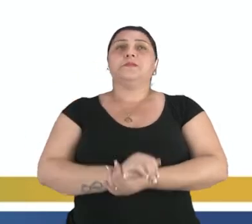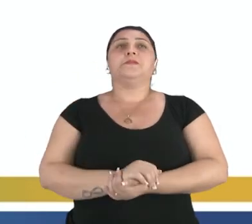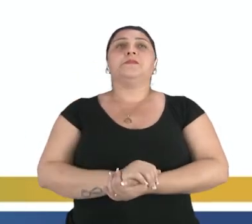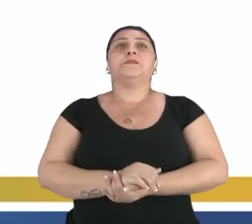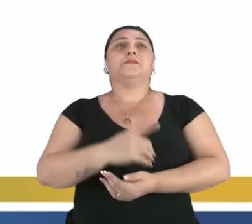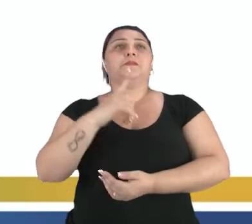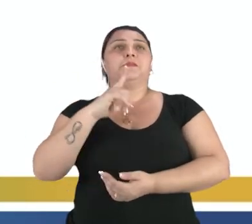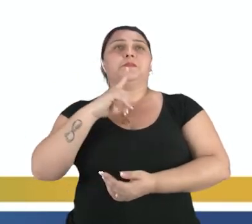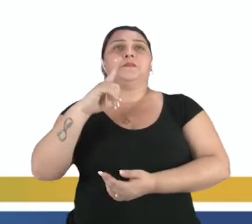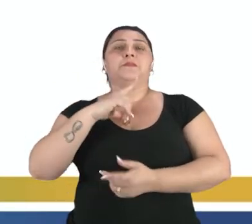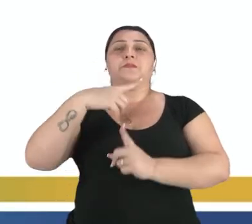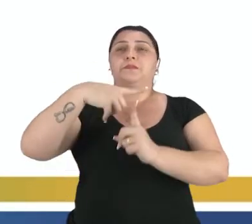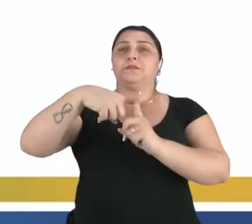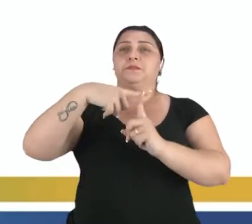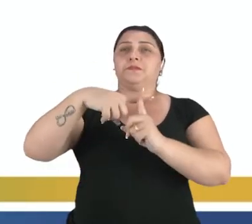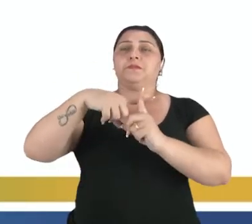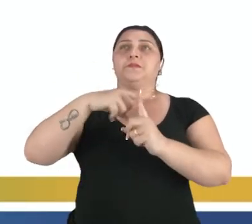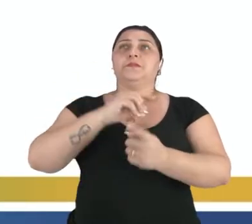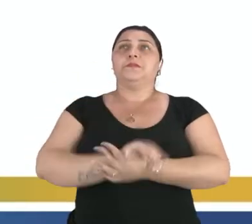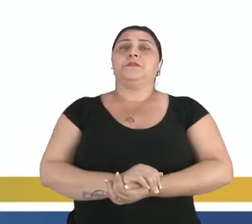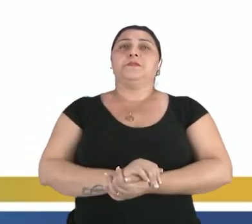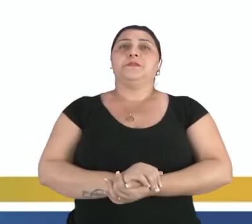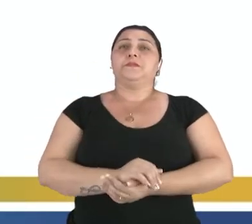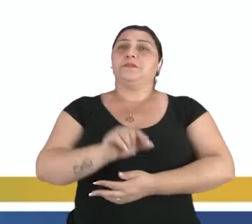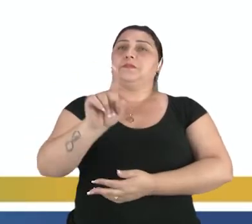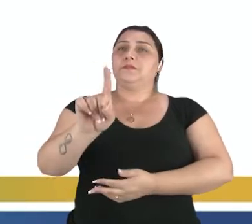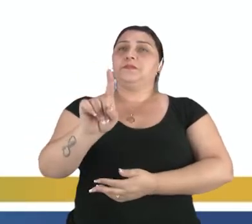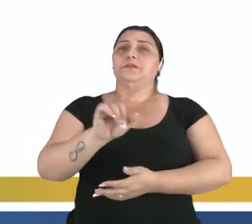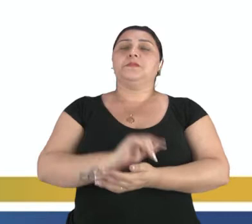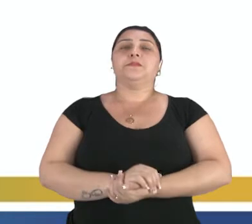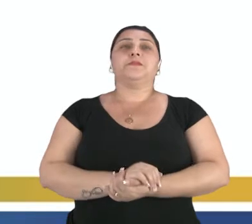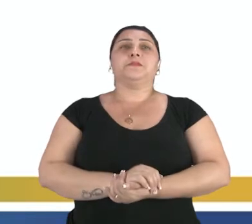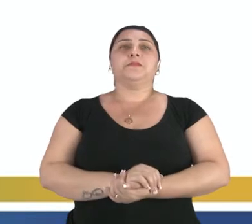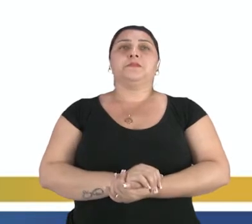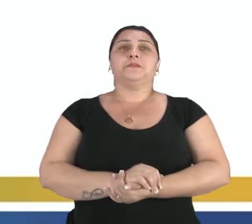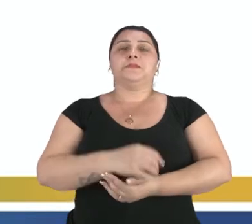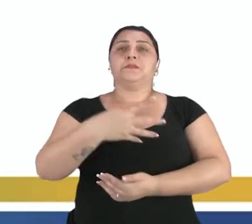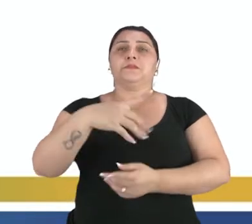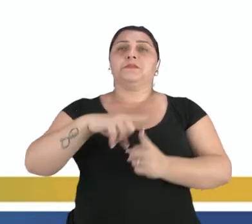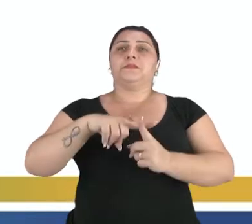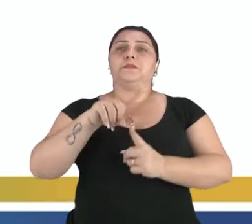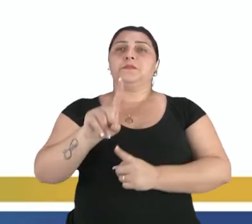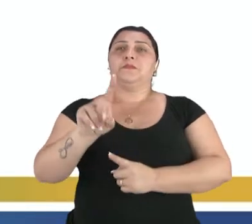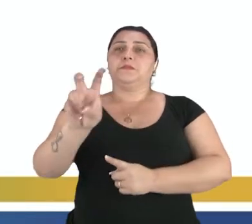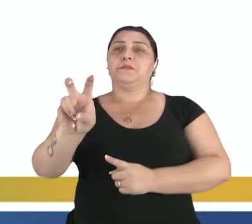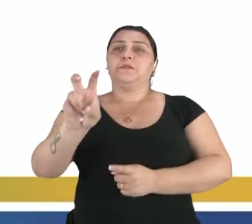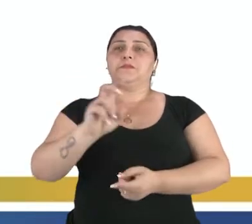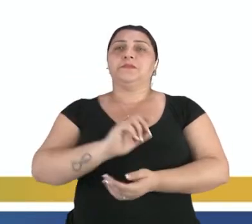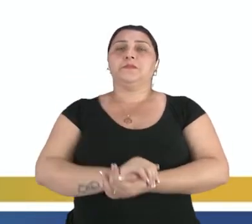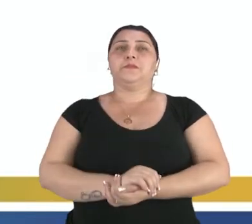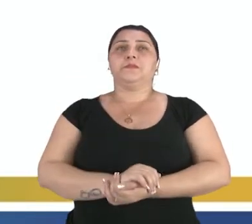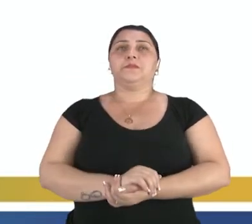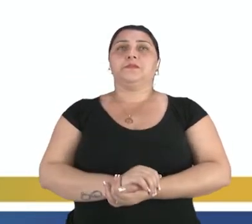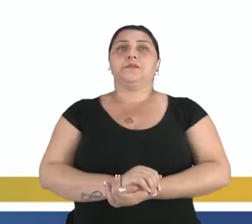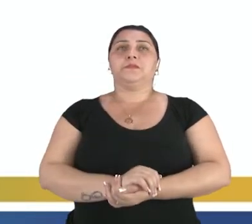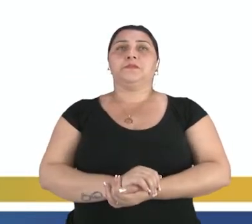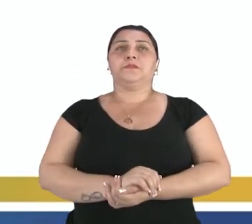E nós temos ainda uma adição, que é 1. Então, nesse caso, 4 mais 1 e é 5.